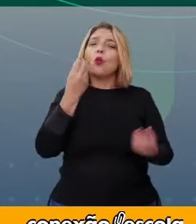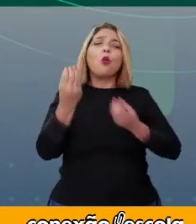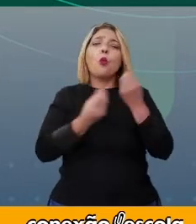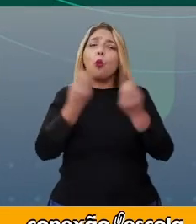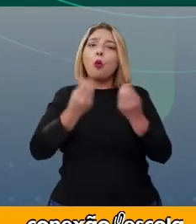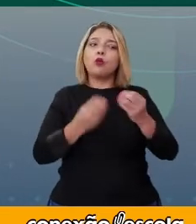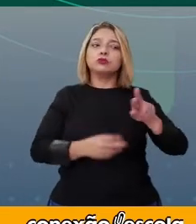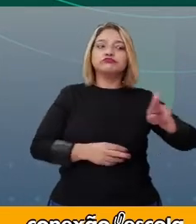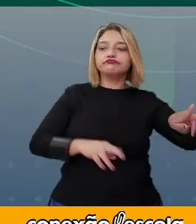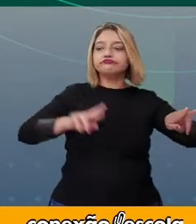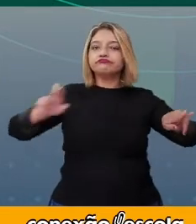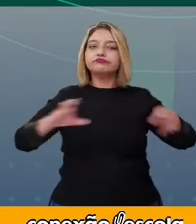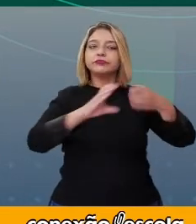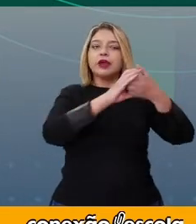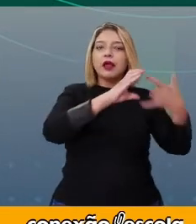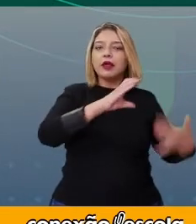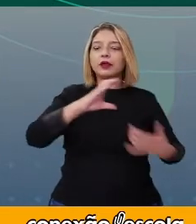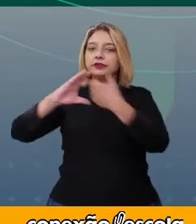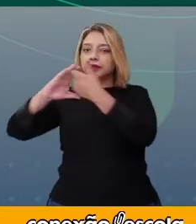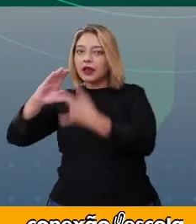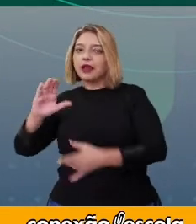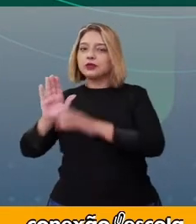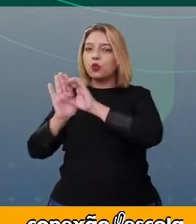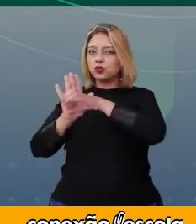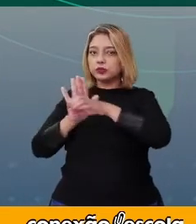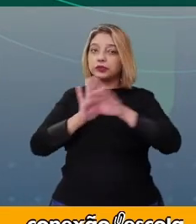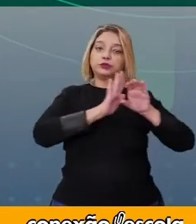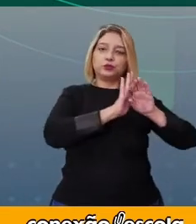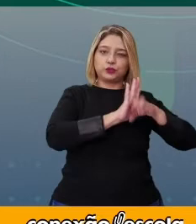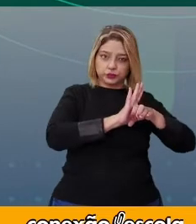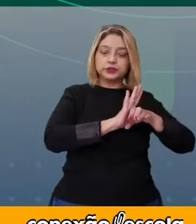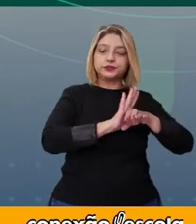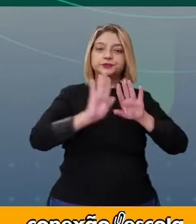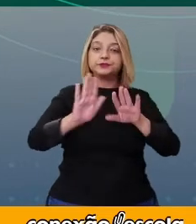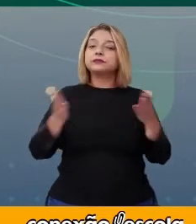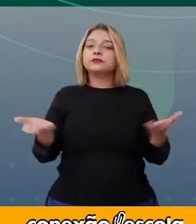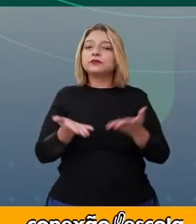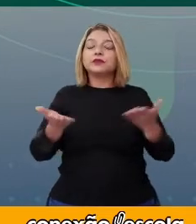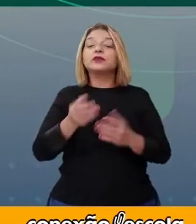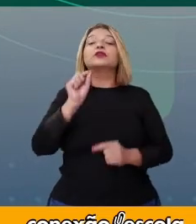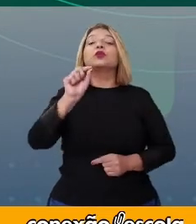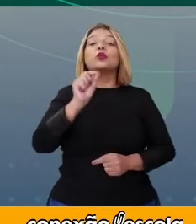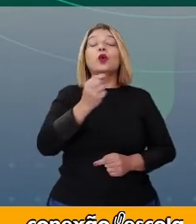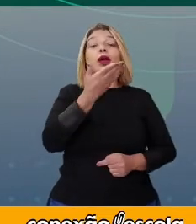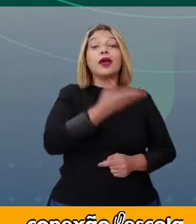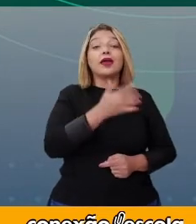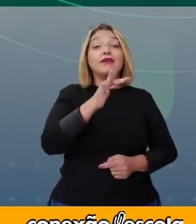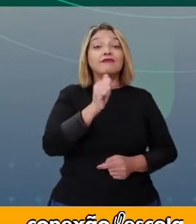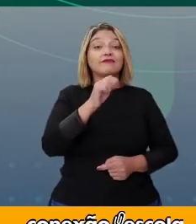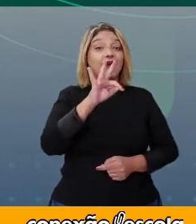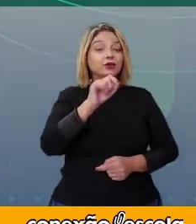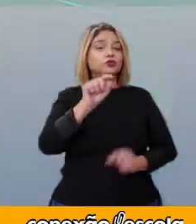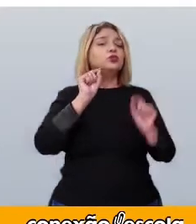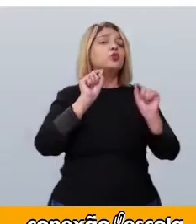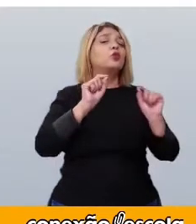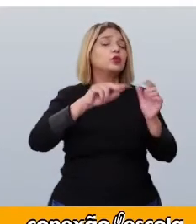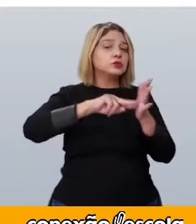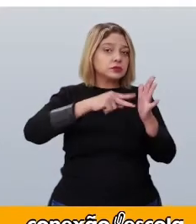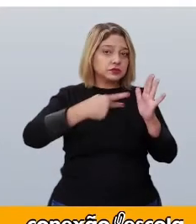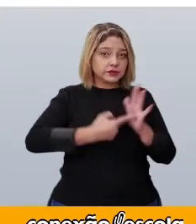ou tentar conceituar cada um deles. Vamos, então, falar sobre fato. O que é fato?